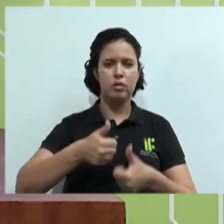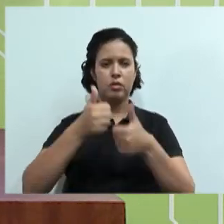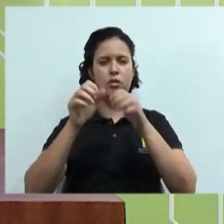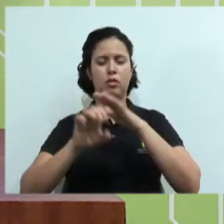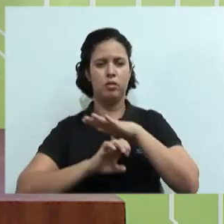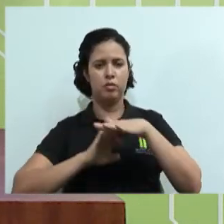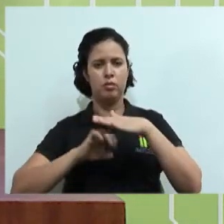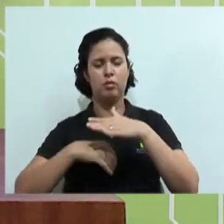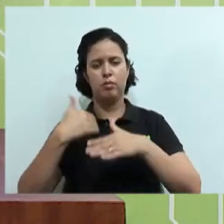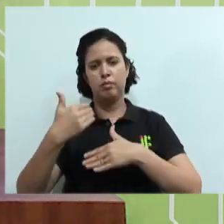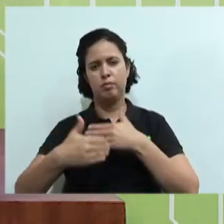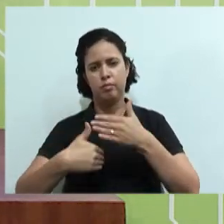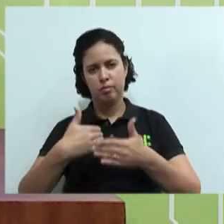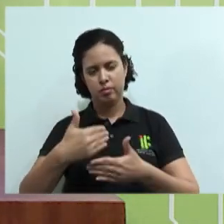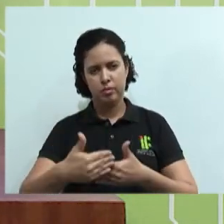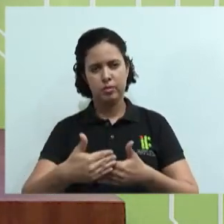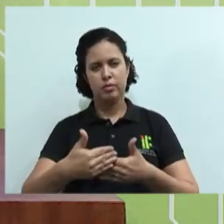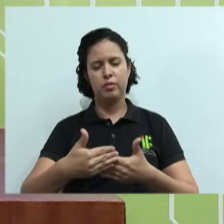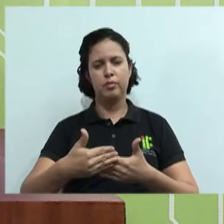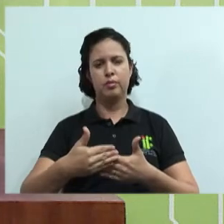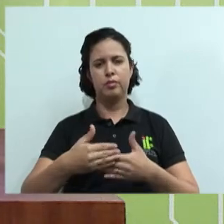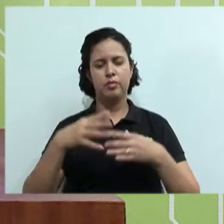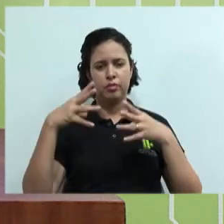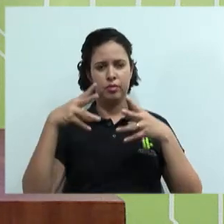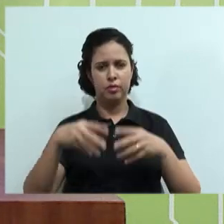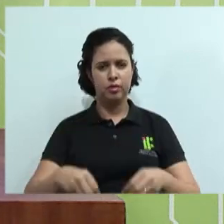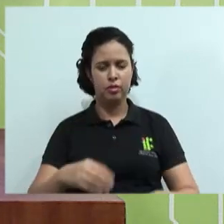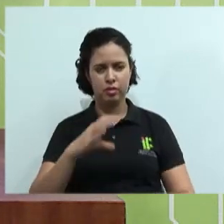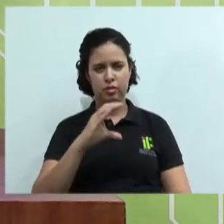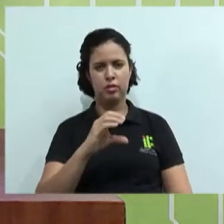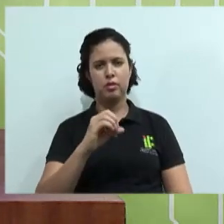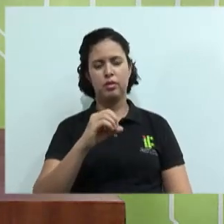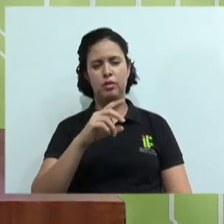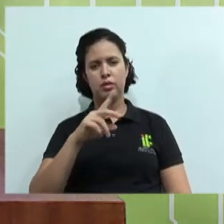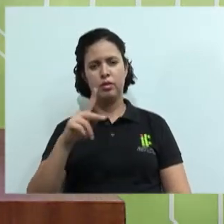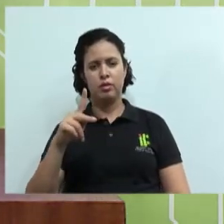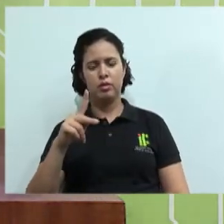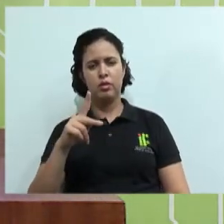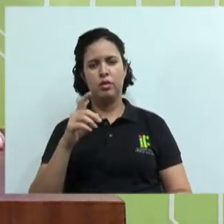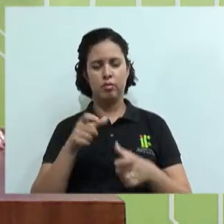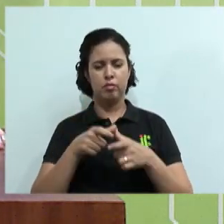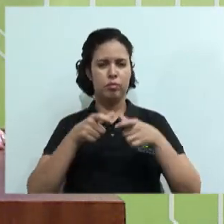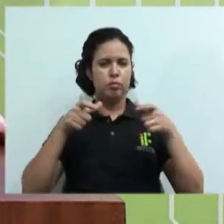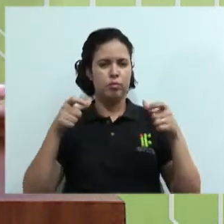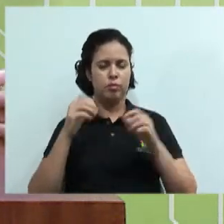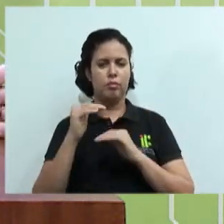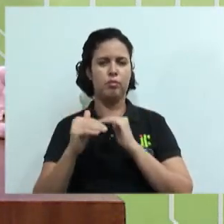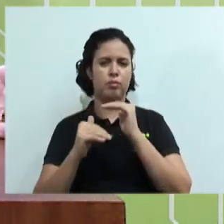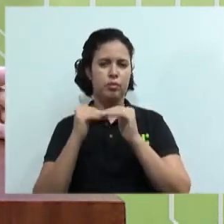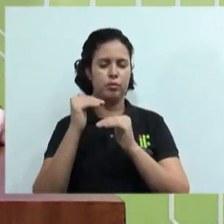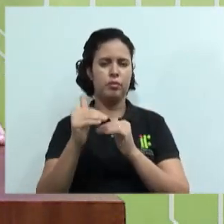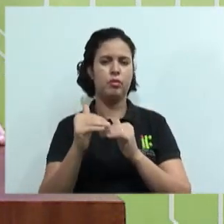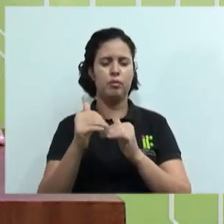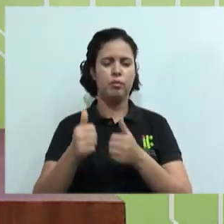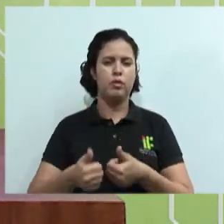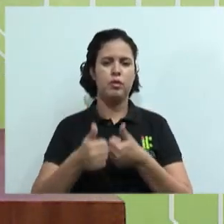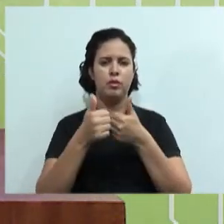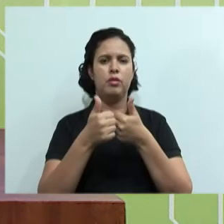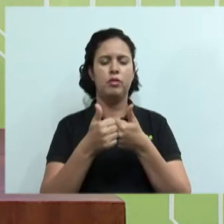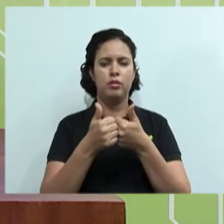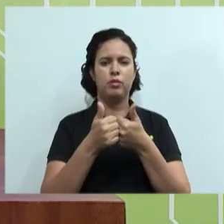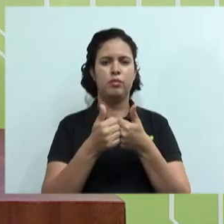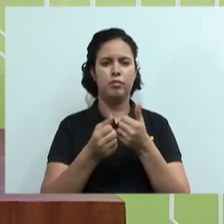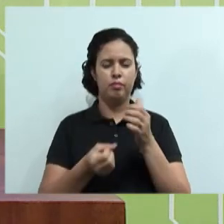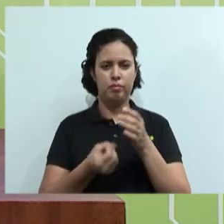melhorar os processos, melhorar ali a cooperativa, Fazer com que a cooperativa possa se desenvolver melhor. E aí